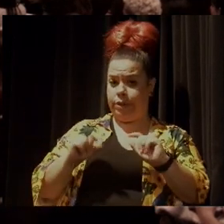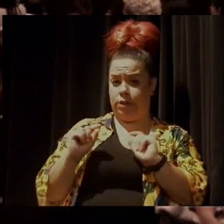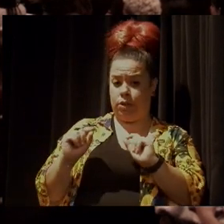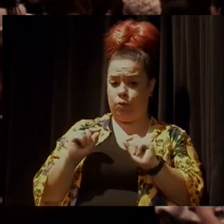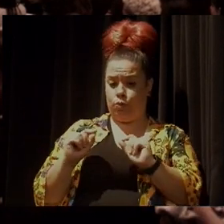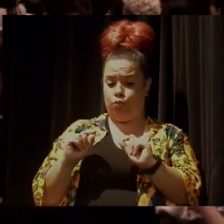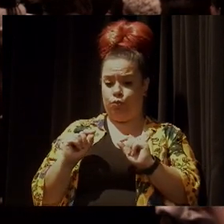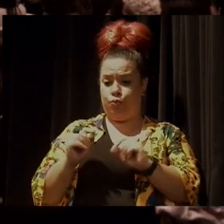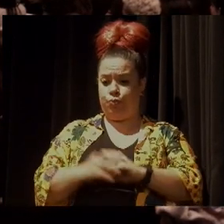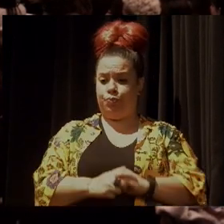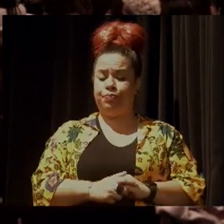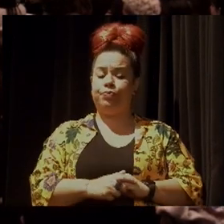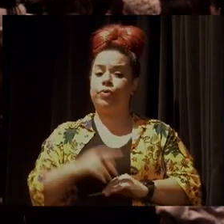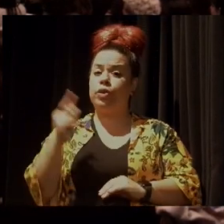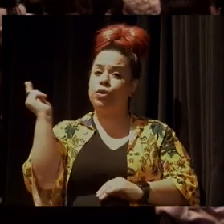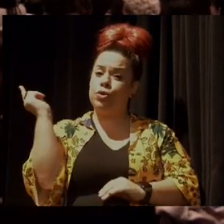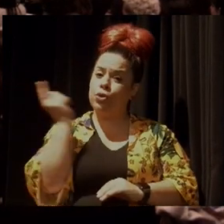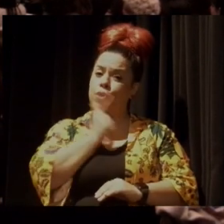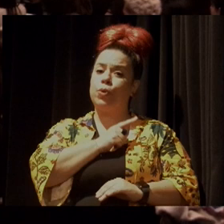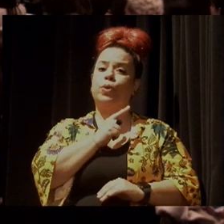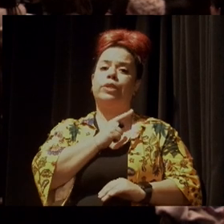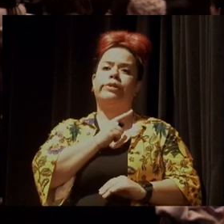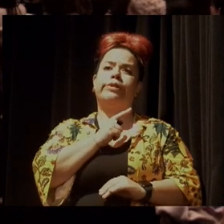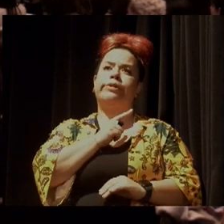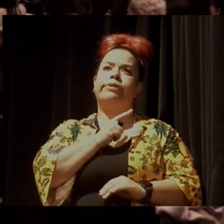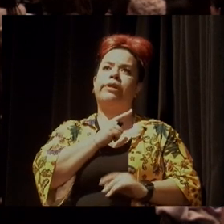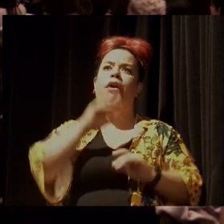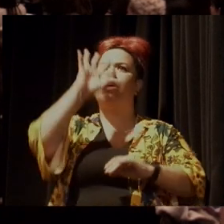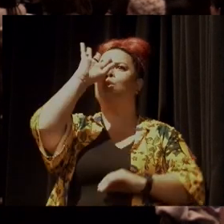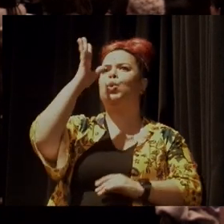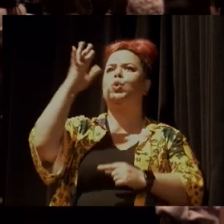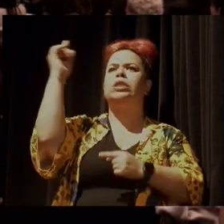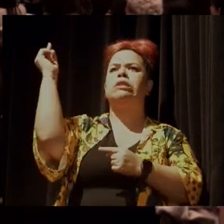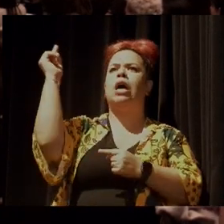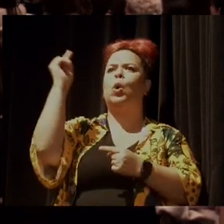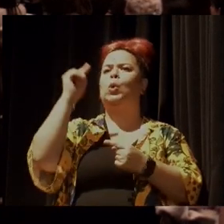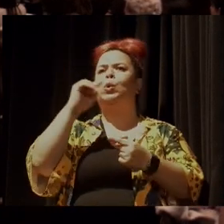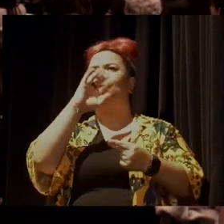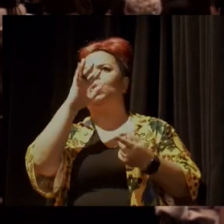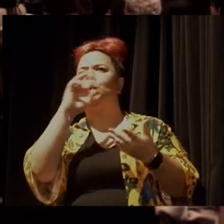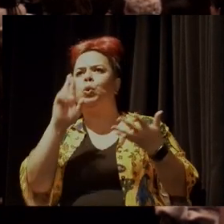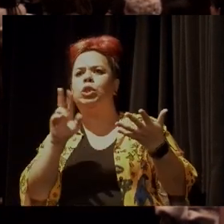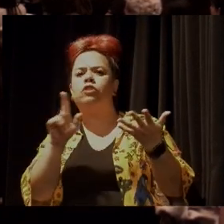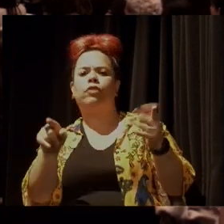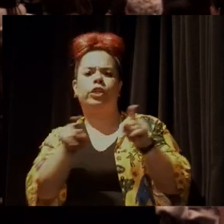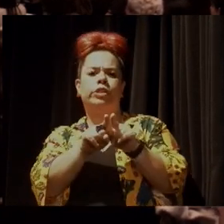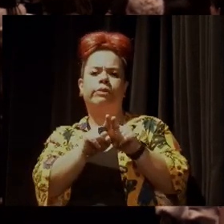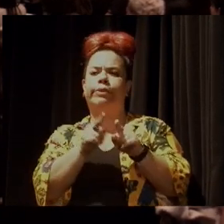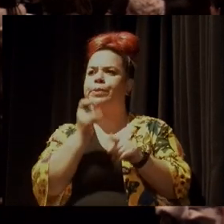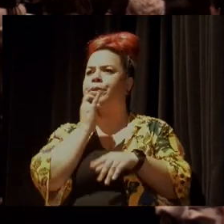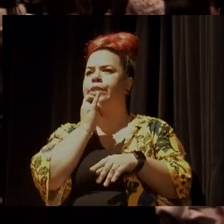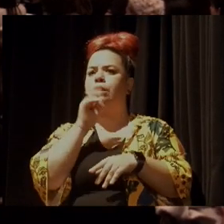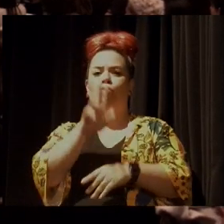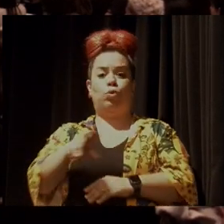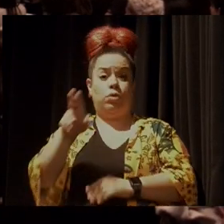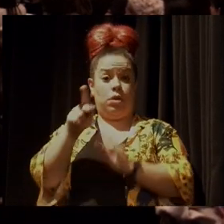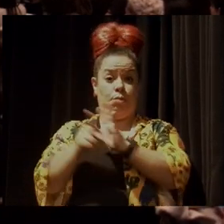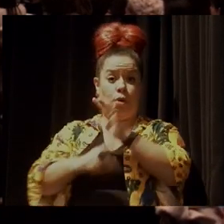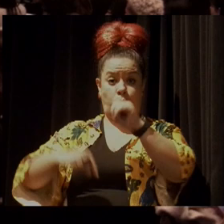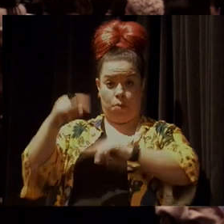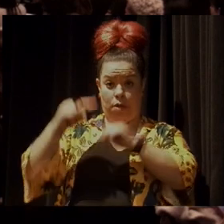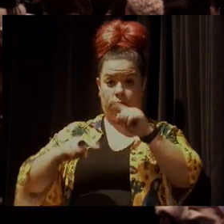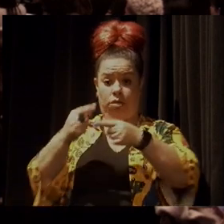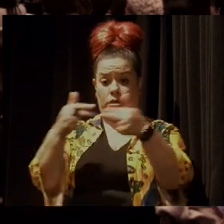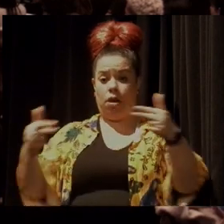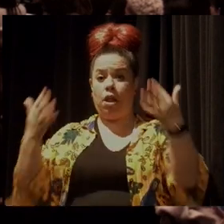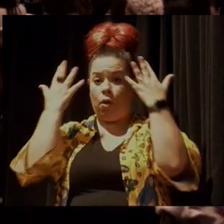construir diferentes soluções que vão, desde as formas de usar os recursos naturais, desde a redução